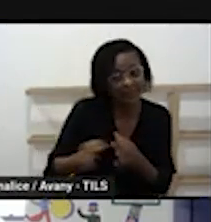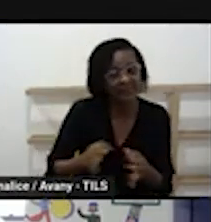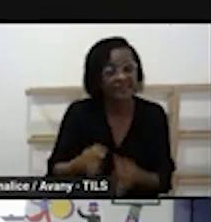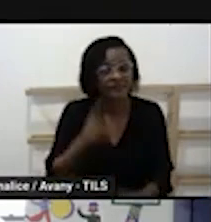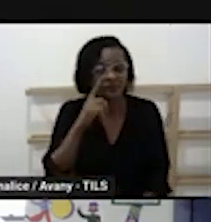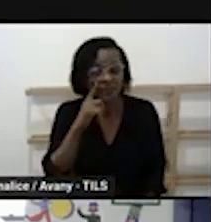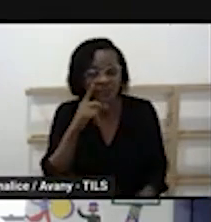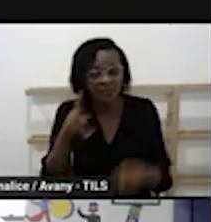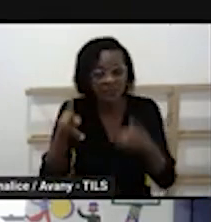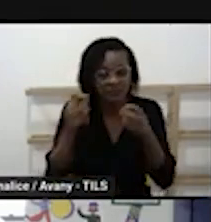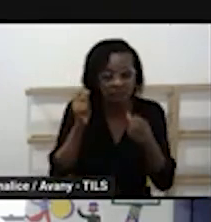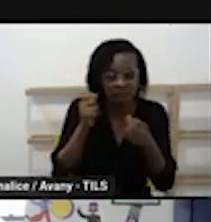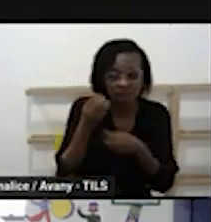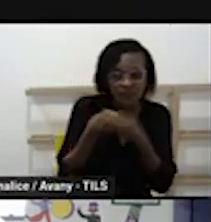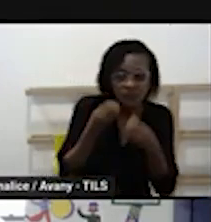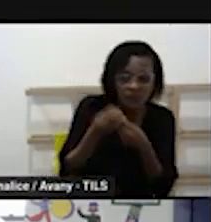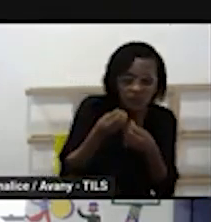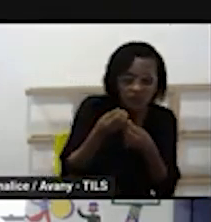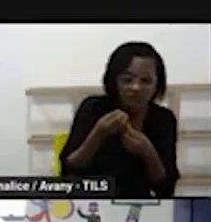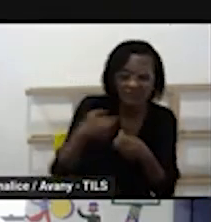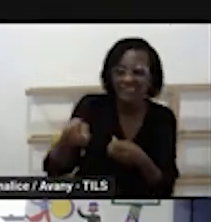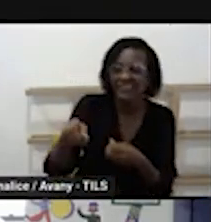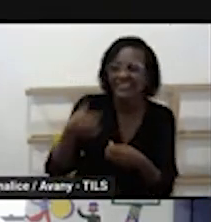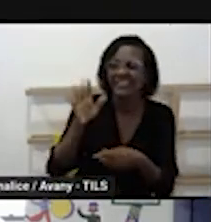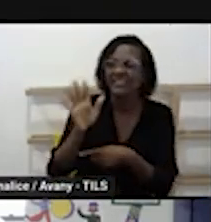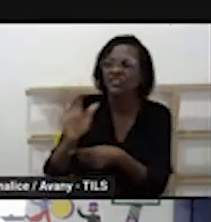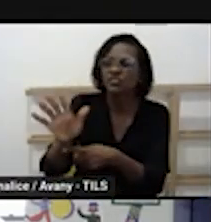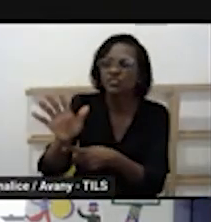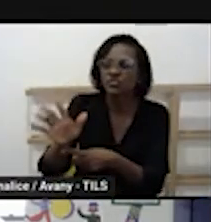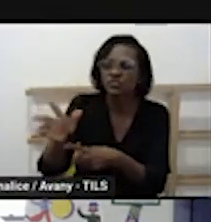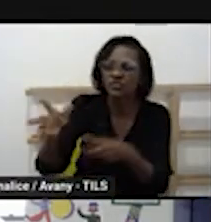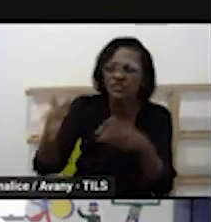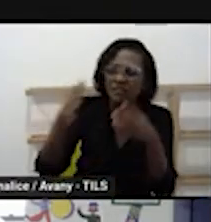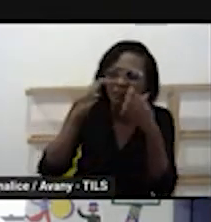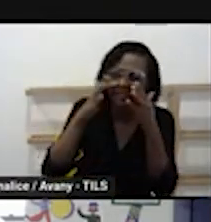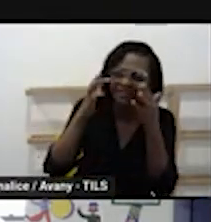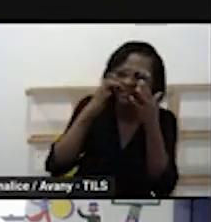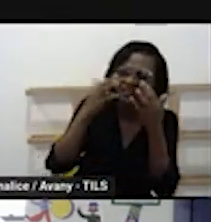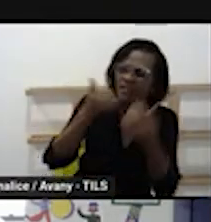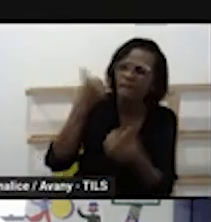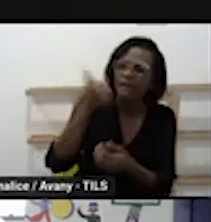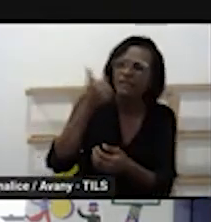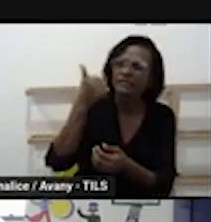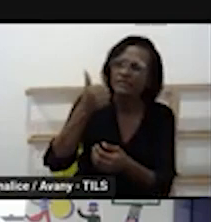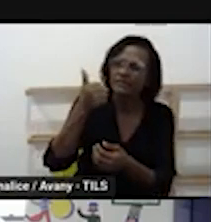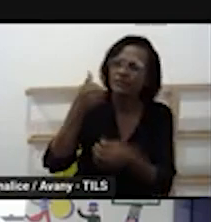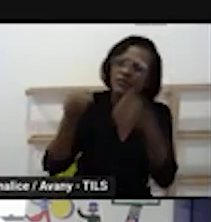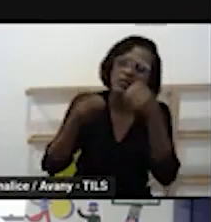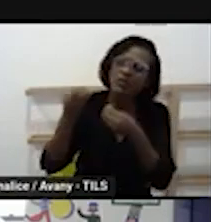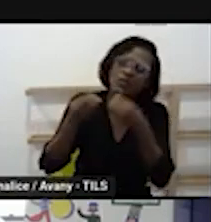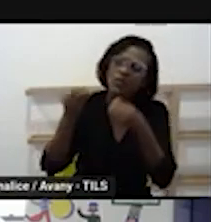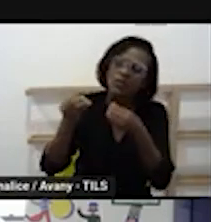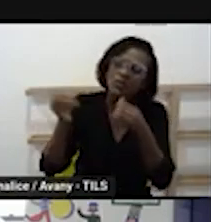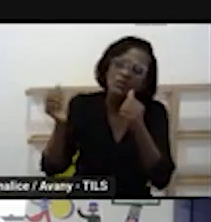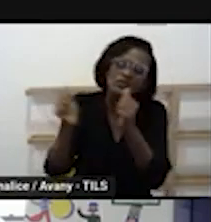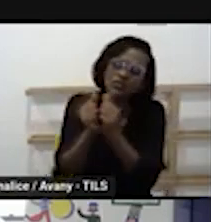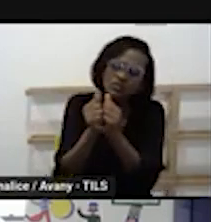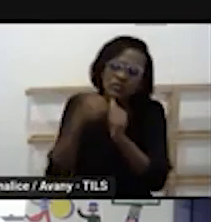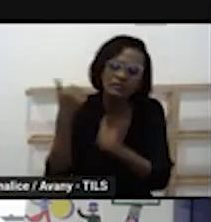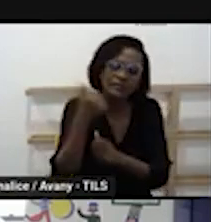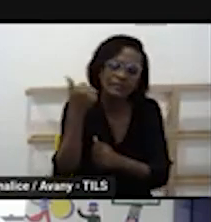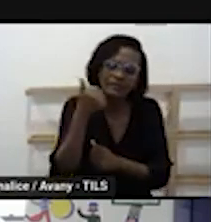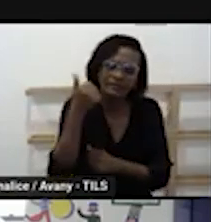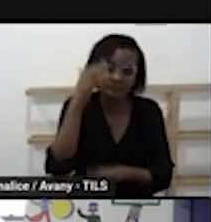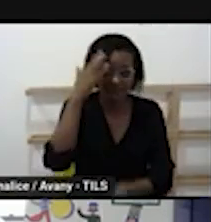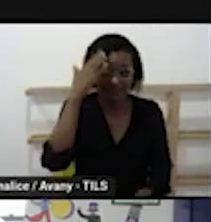crianças o que é que traz um prazer pra elas qual é a discussão que deixa essas crianças mais envolvidas o que foi que